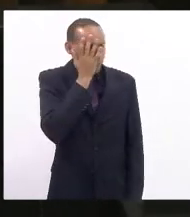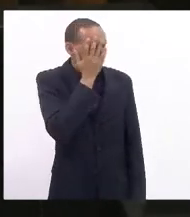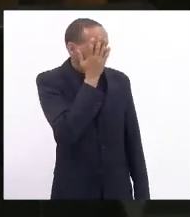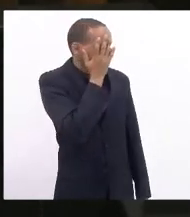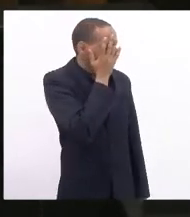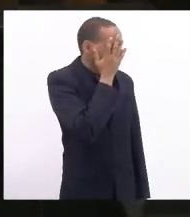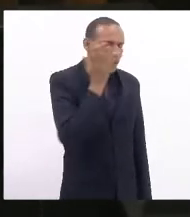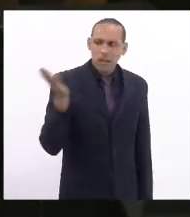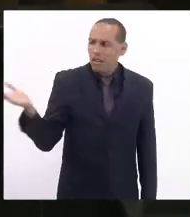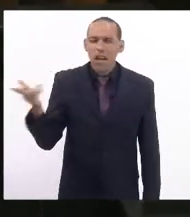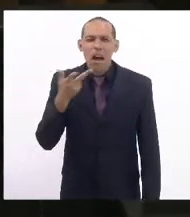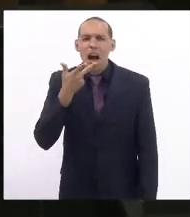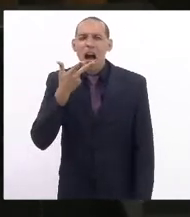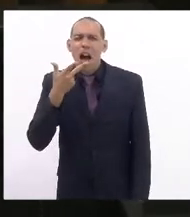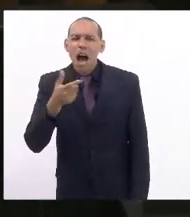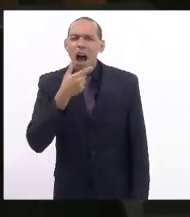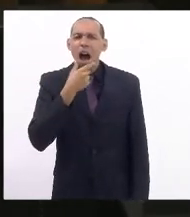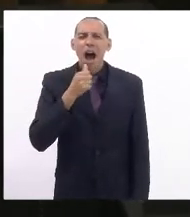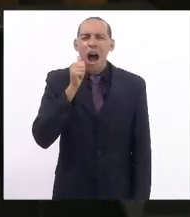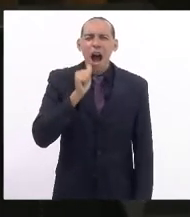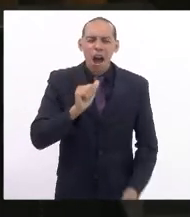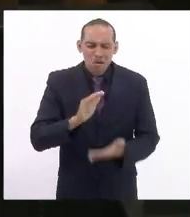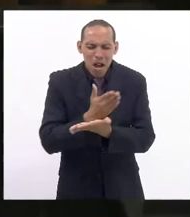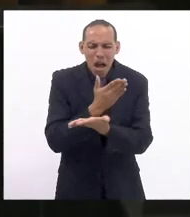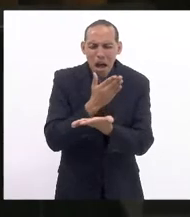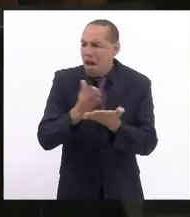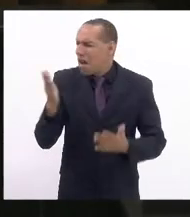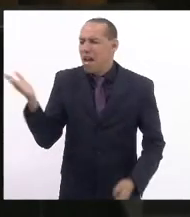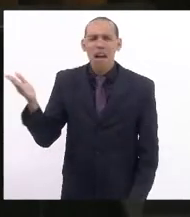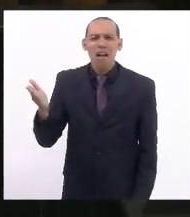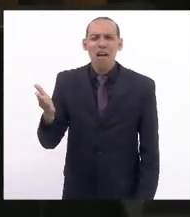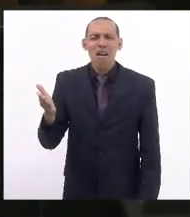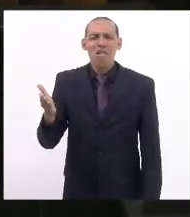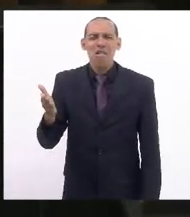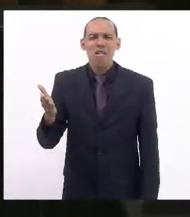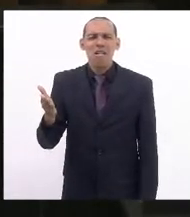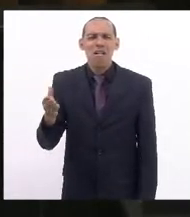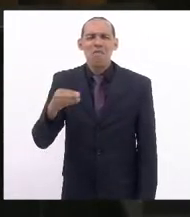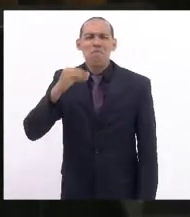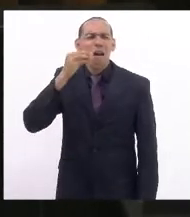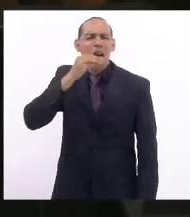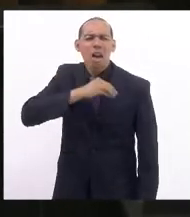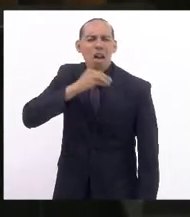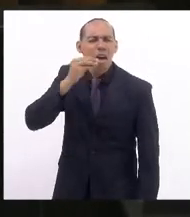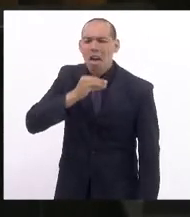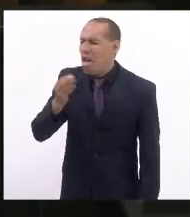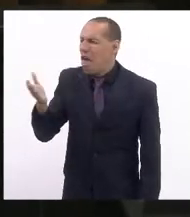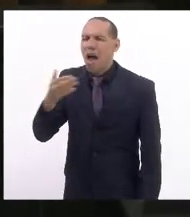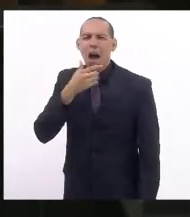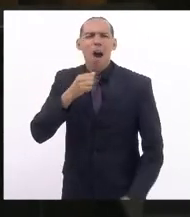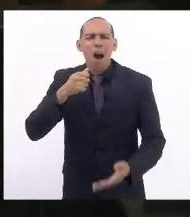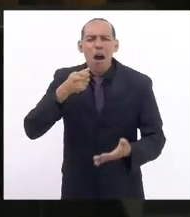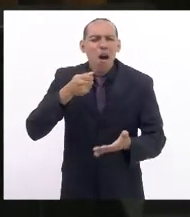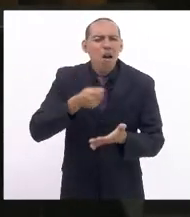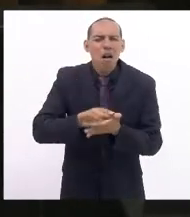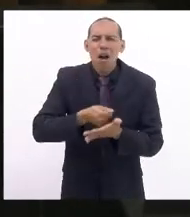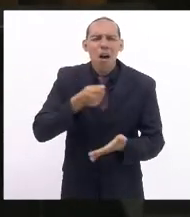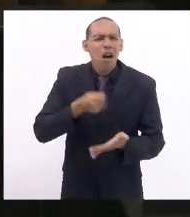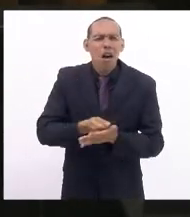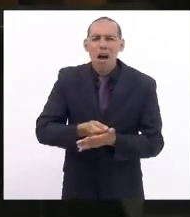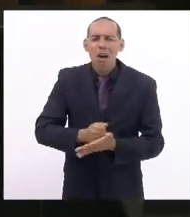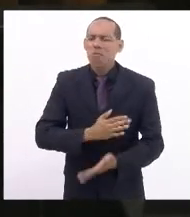De um sexismo, de uma mediocridade, de um machismo horroroso.